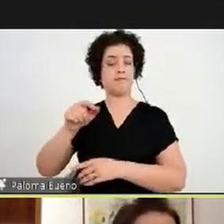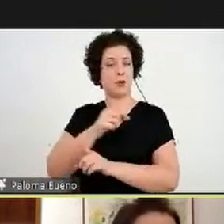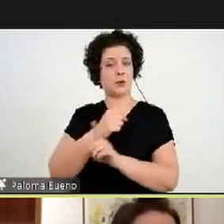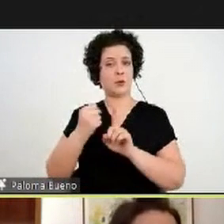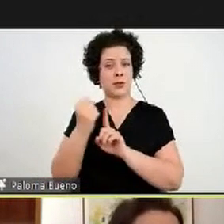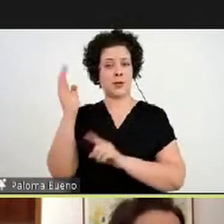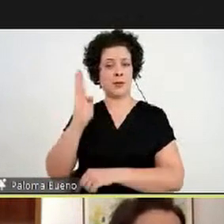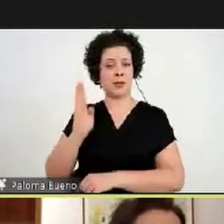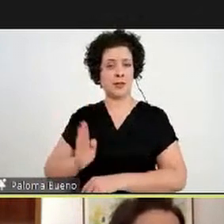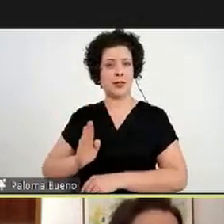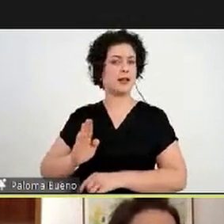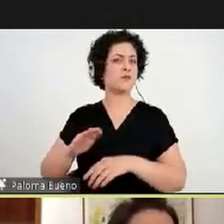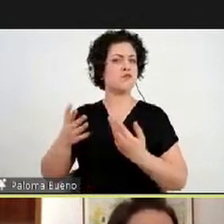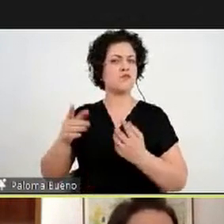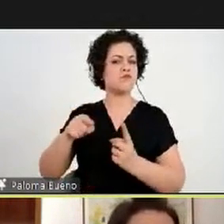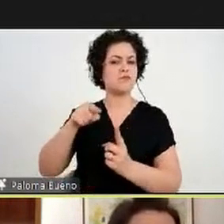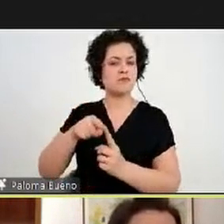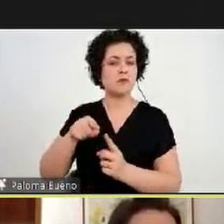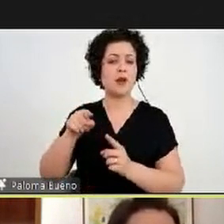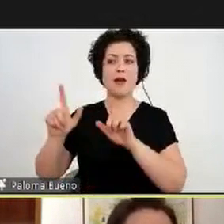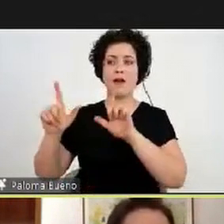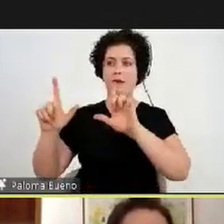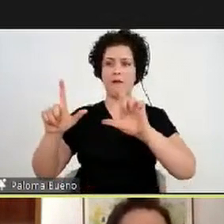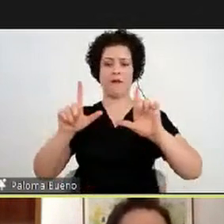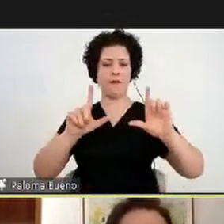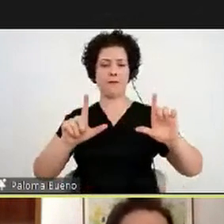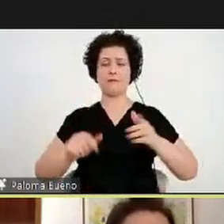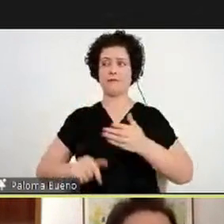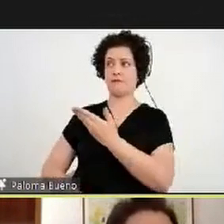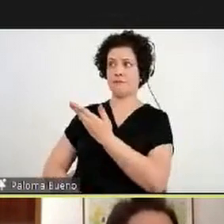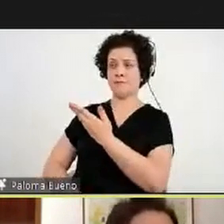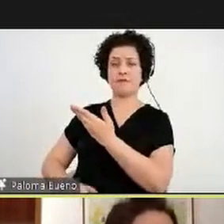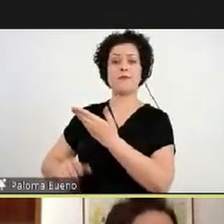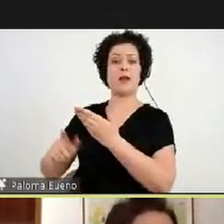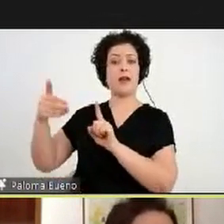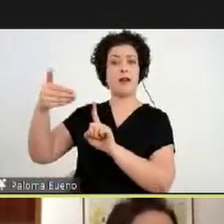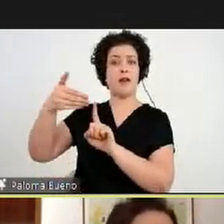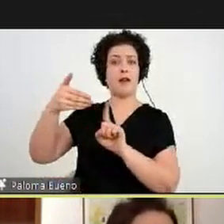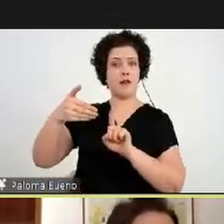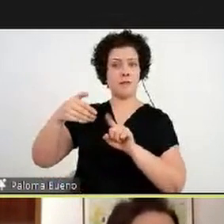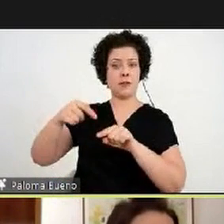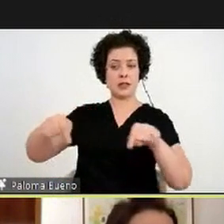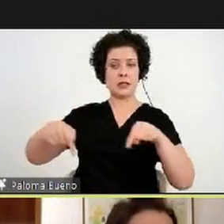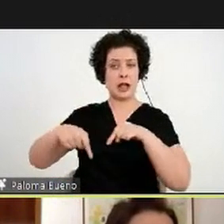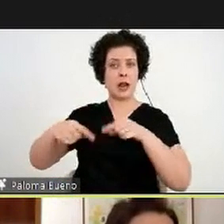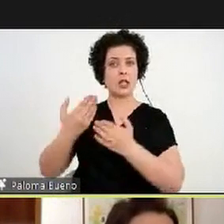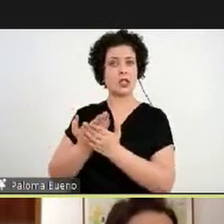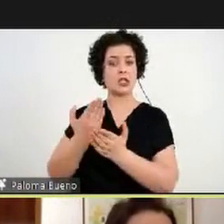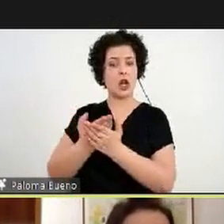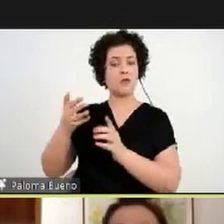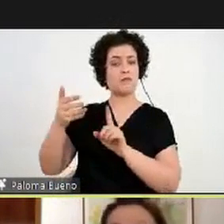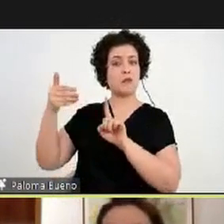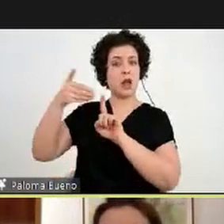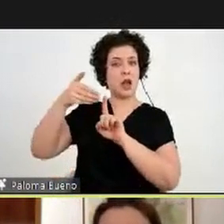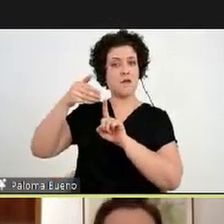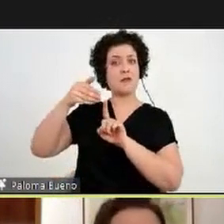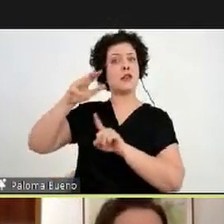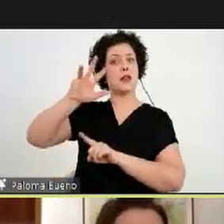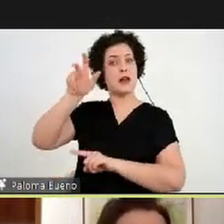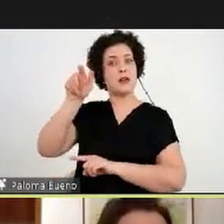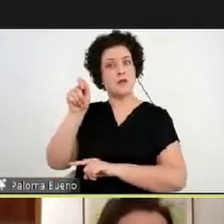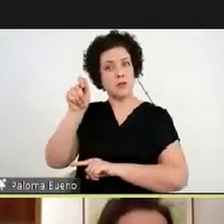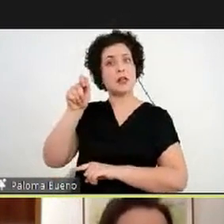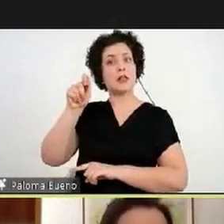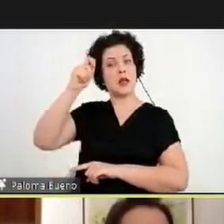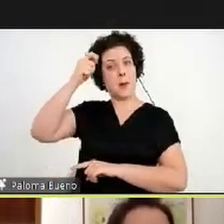Essas obras, inclusive, podem ser referências para o trabalho em sala de aula sobre as culturas afro-brasileira e africana dentro da legislação de